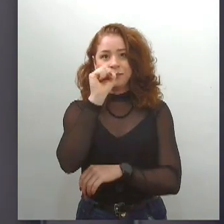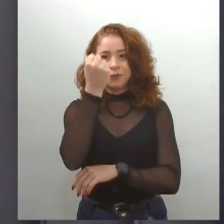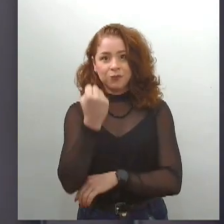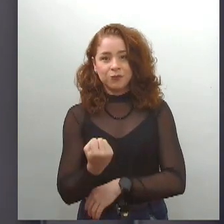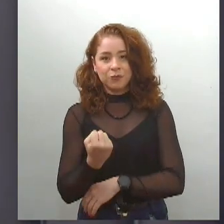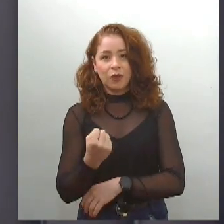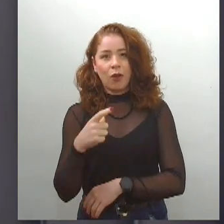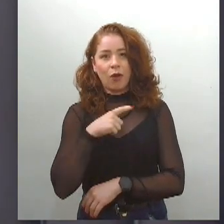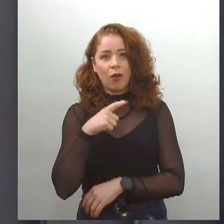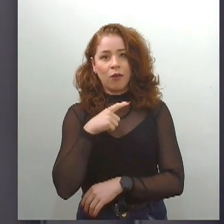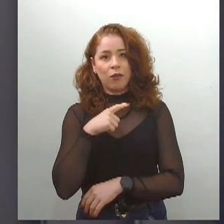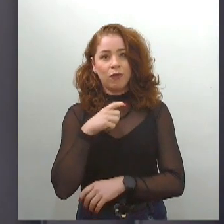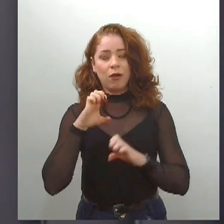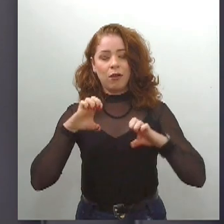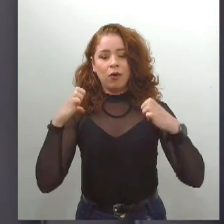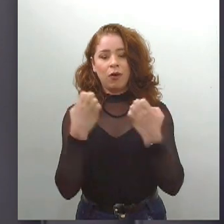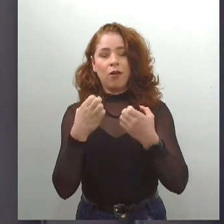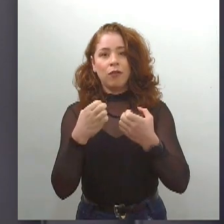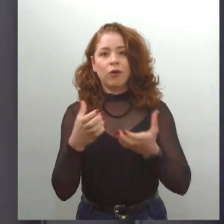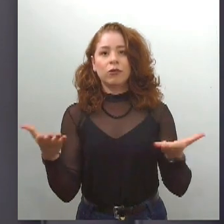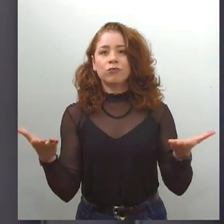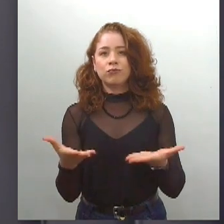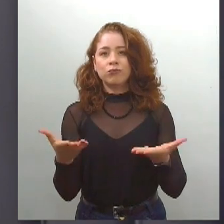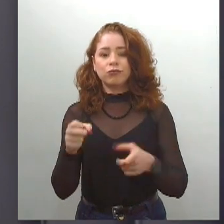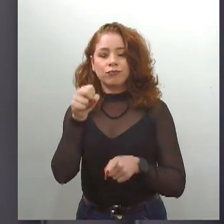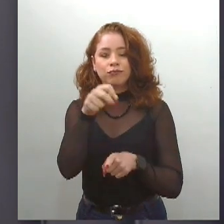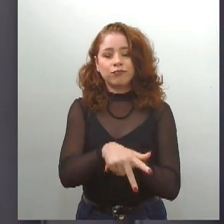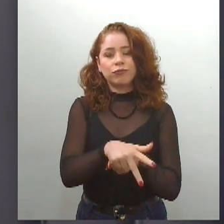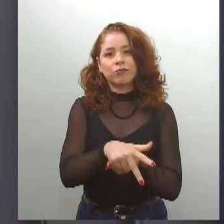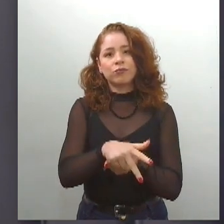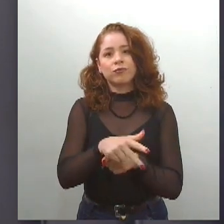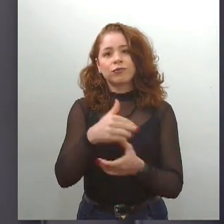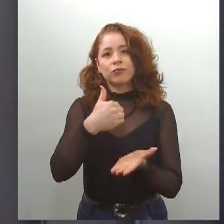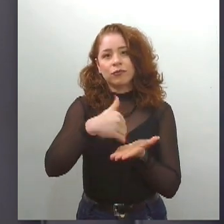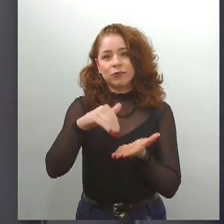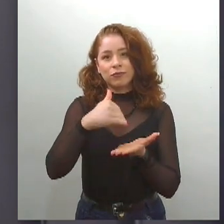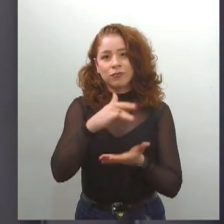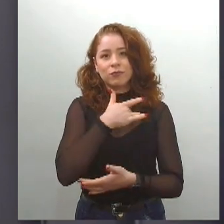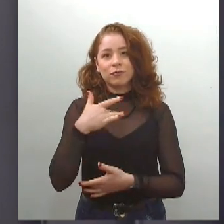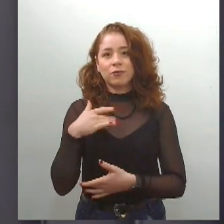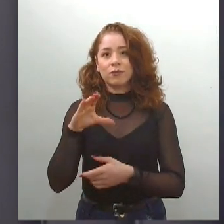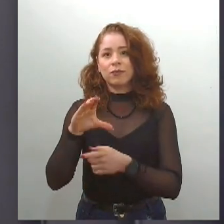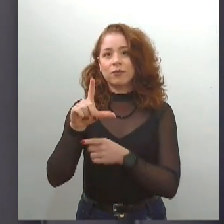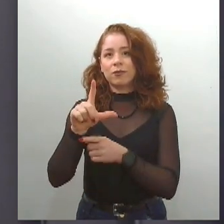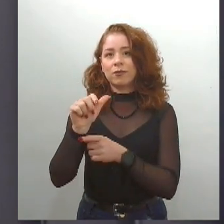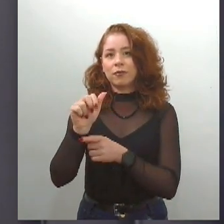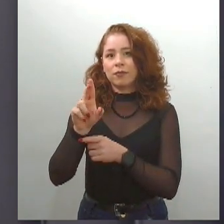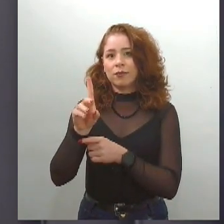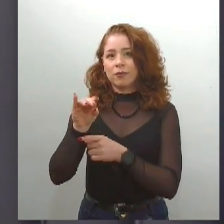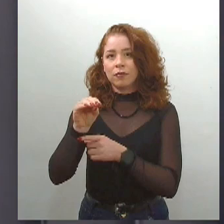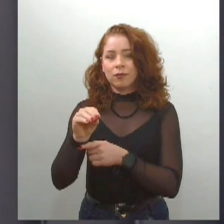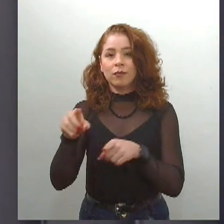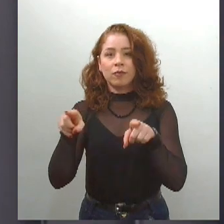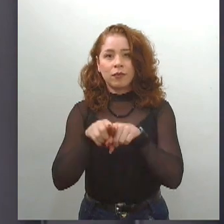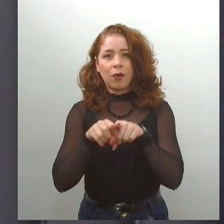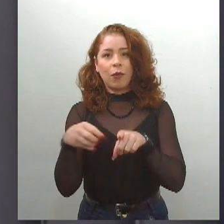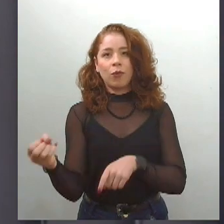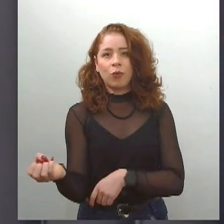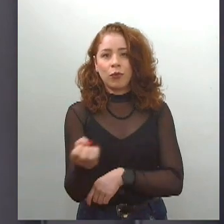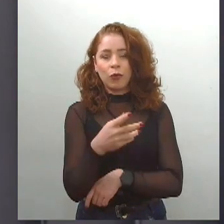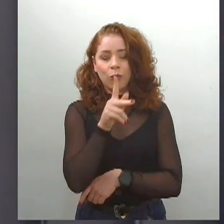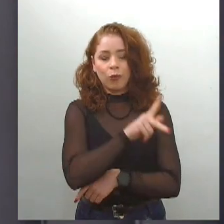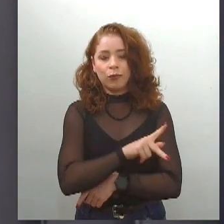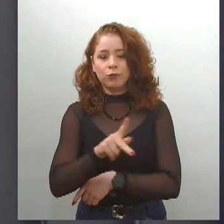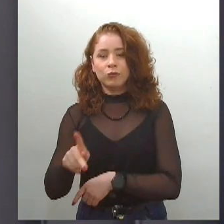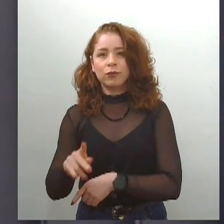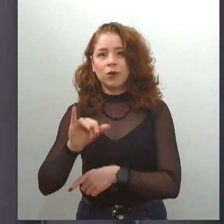posse do novo secretário de Estado da Saúde, que é o Claudio Mitidieri, e do novo diretor, presidente do Instituto de Promoção